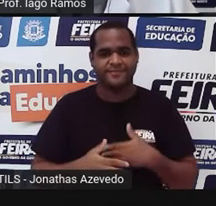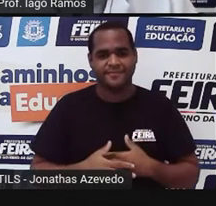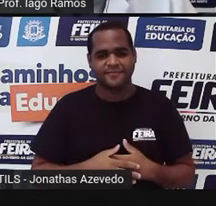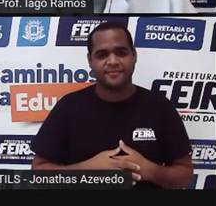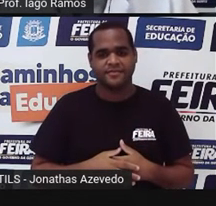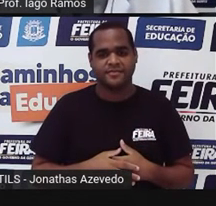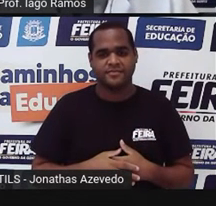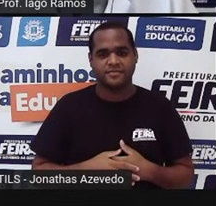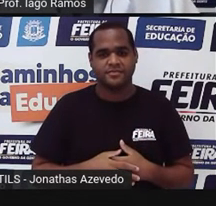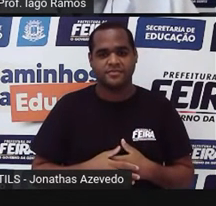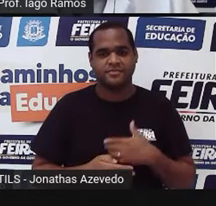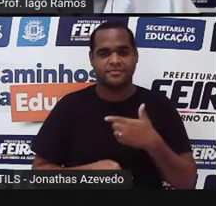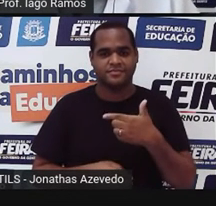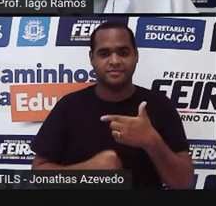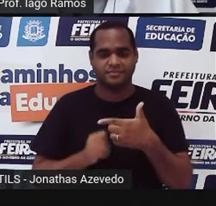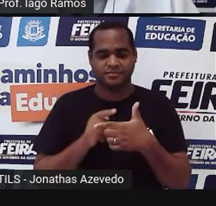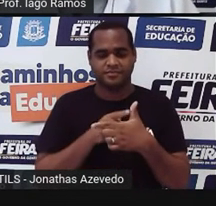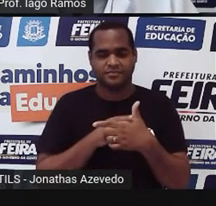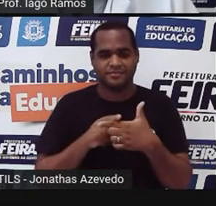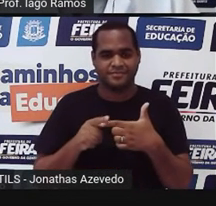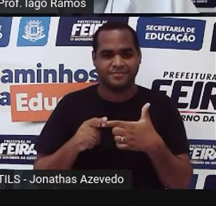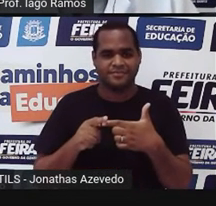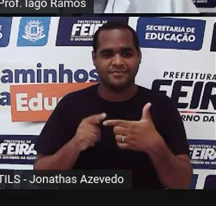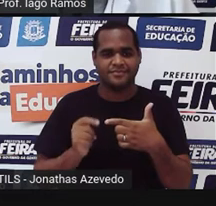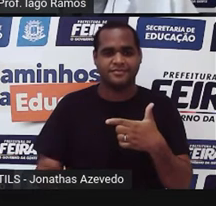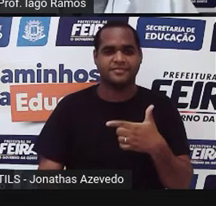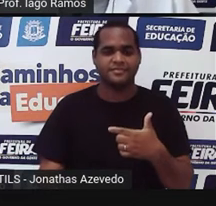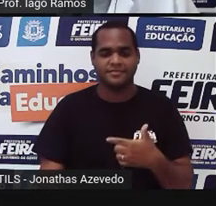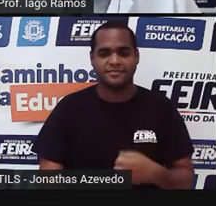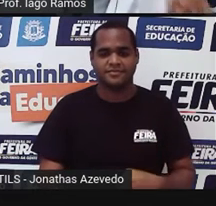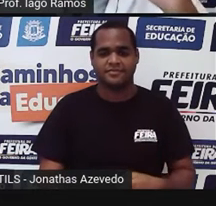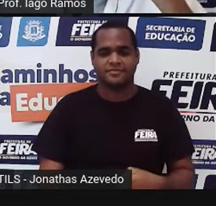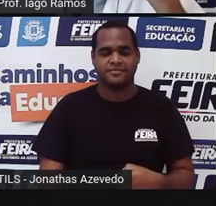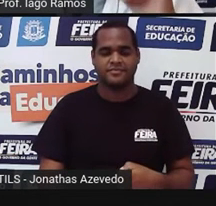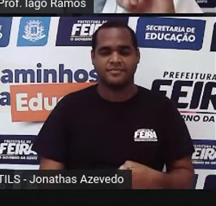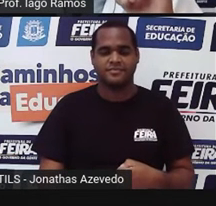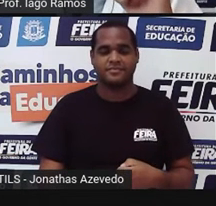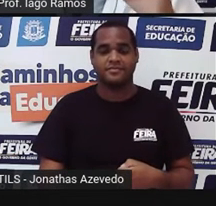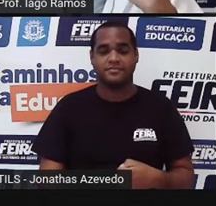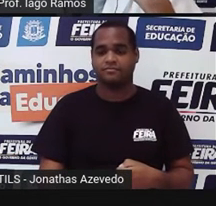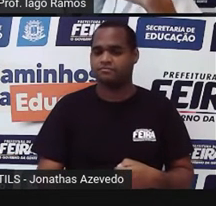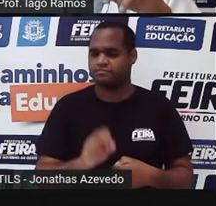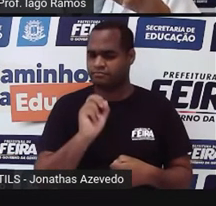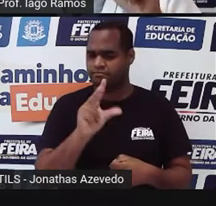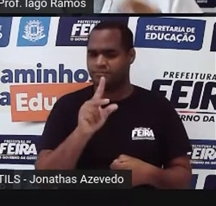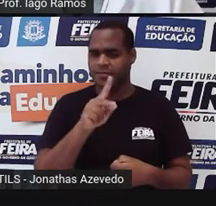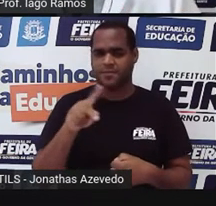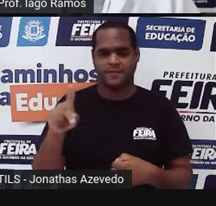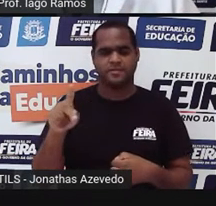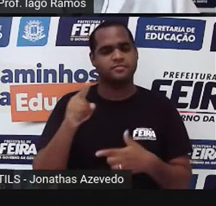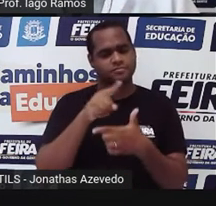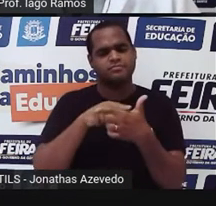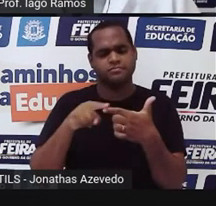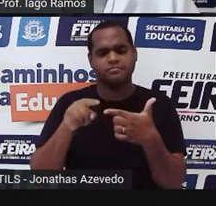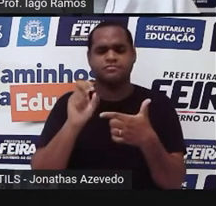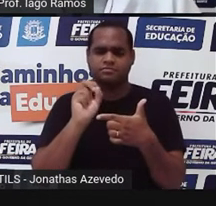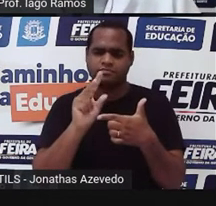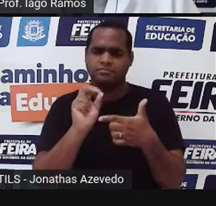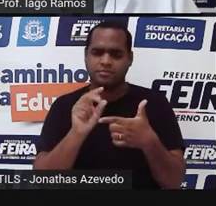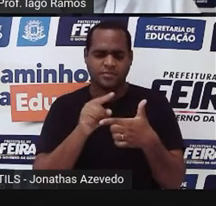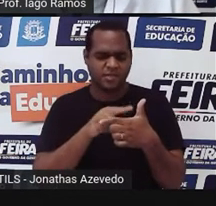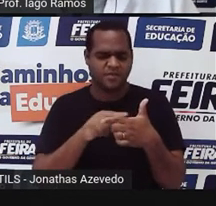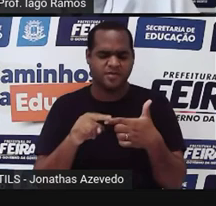sinalzinho que apareceu aqui. Sinalzinho da divisão. Tá, professor. Sinal da divisão. Mas por que